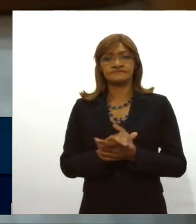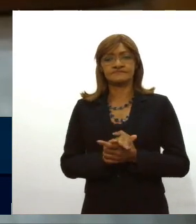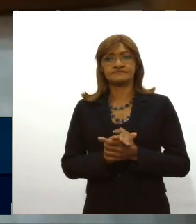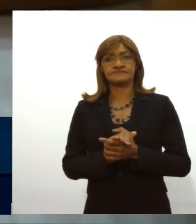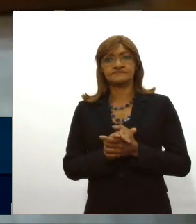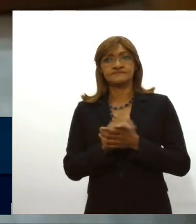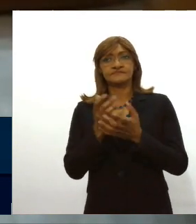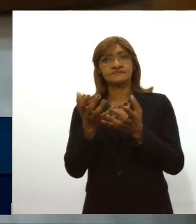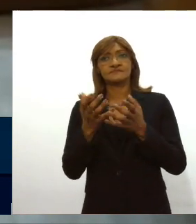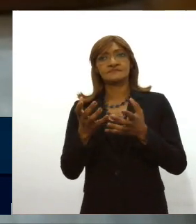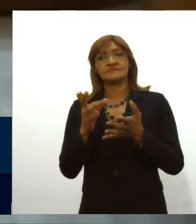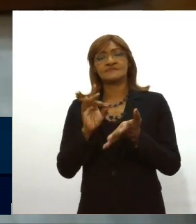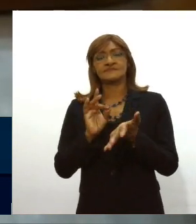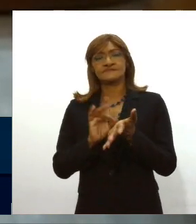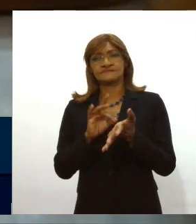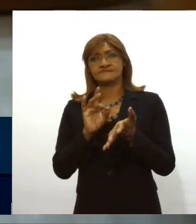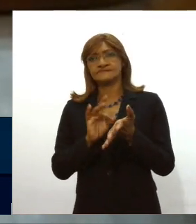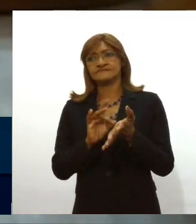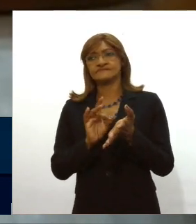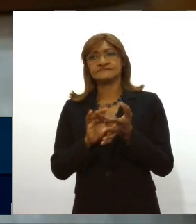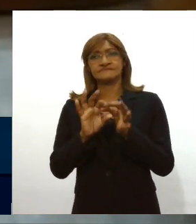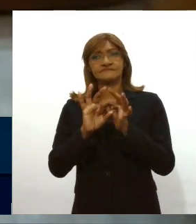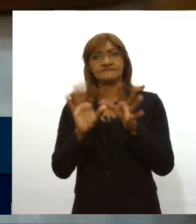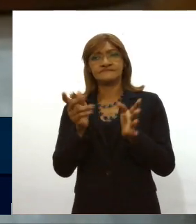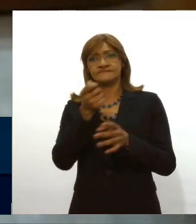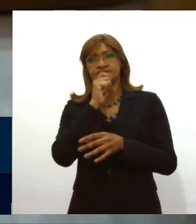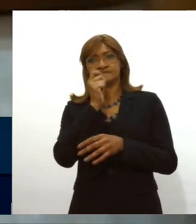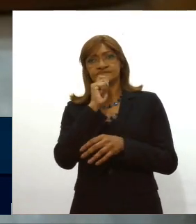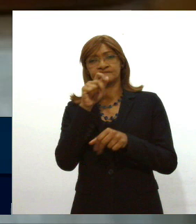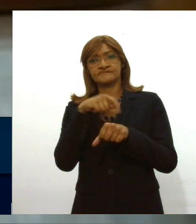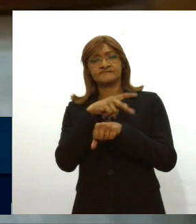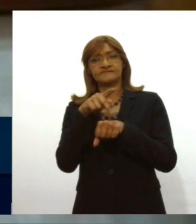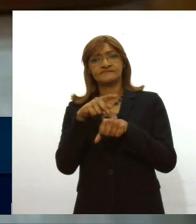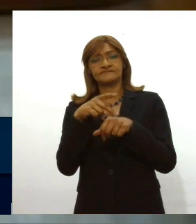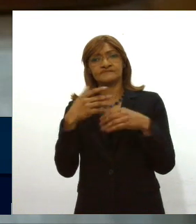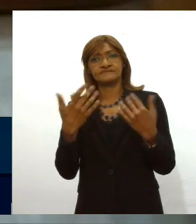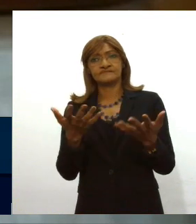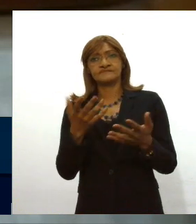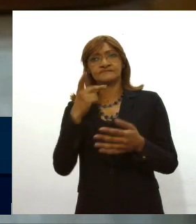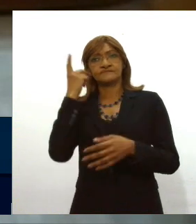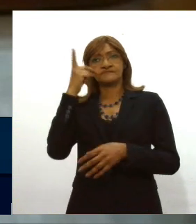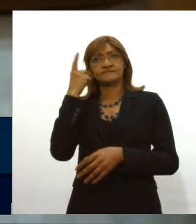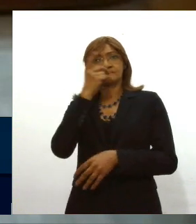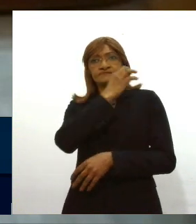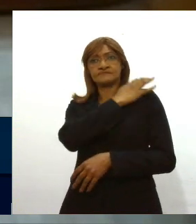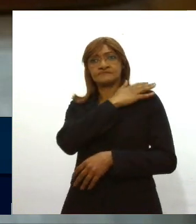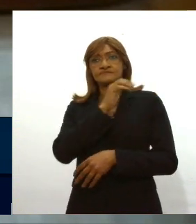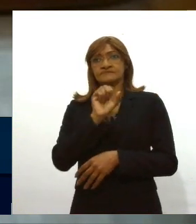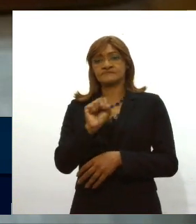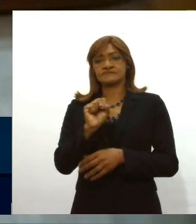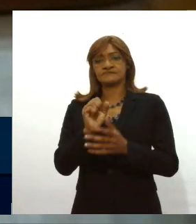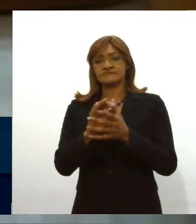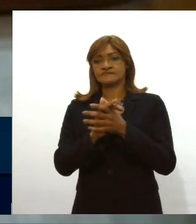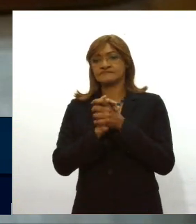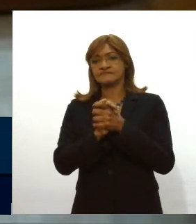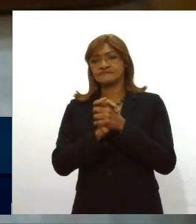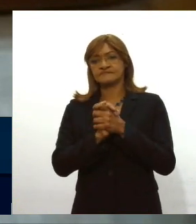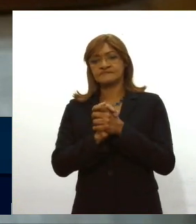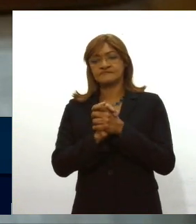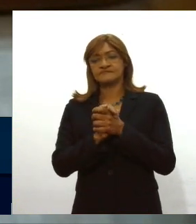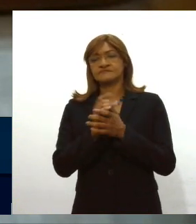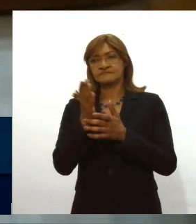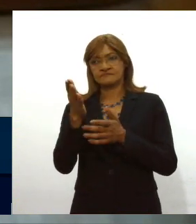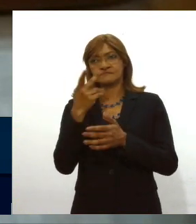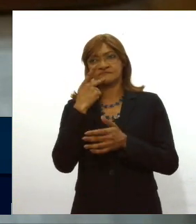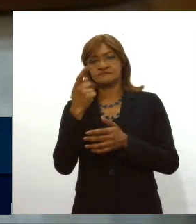as portas para as drogas no nosso país. Então, deputado capitão Samuel, parabéns pelo pronunciamento. Quero dizer aqui que